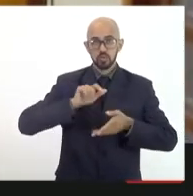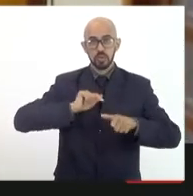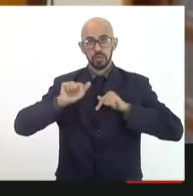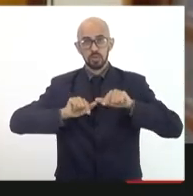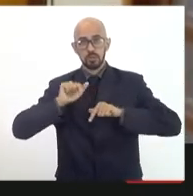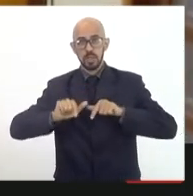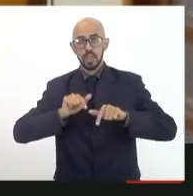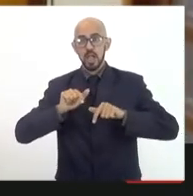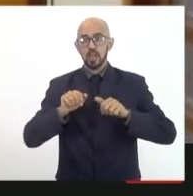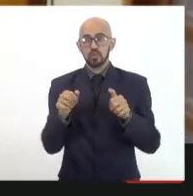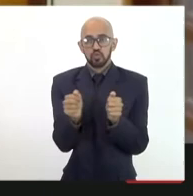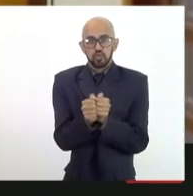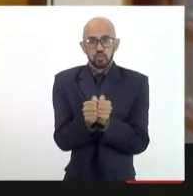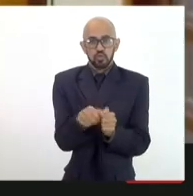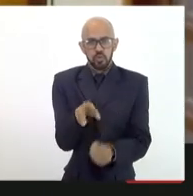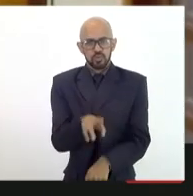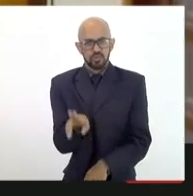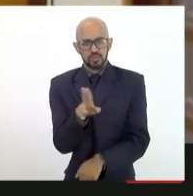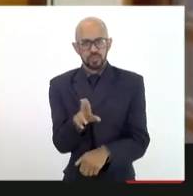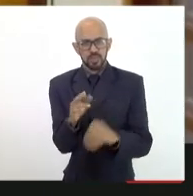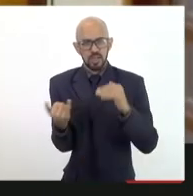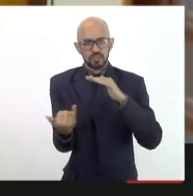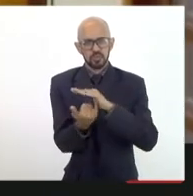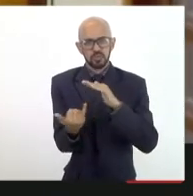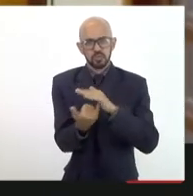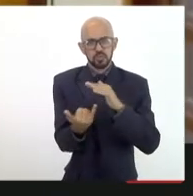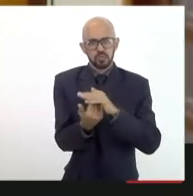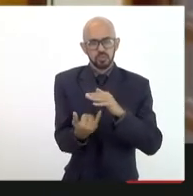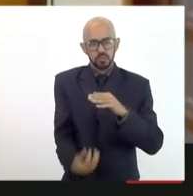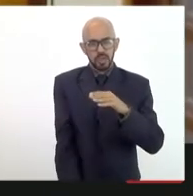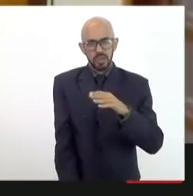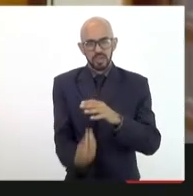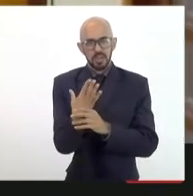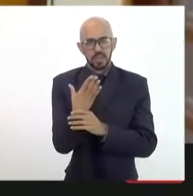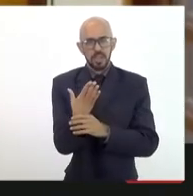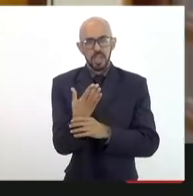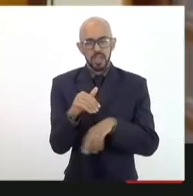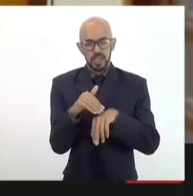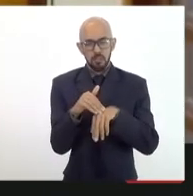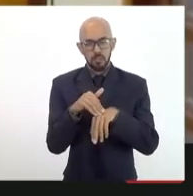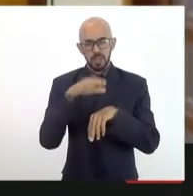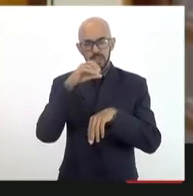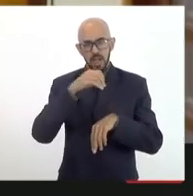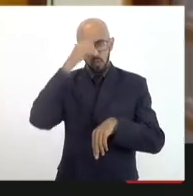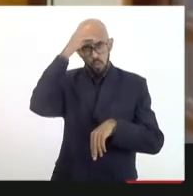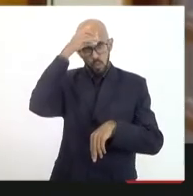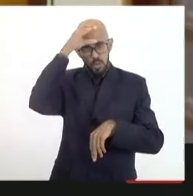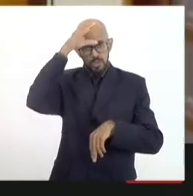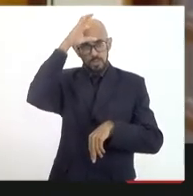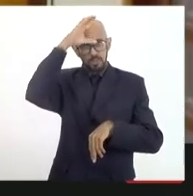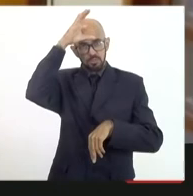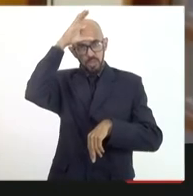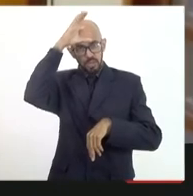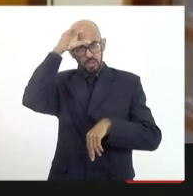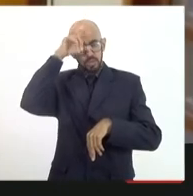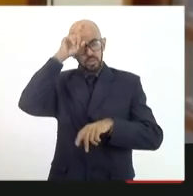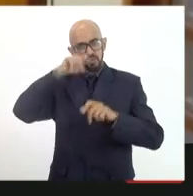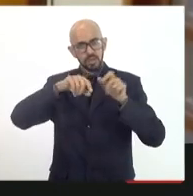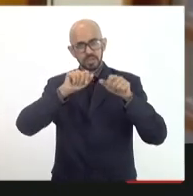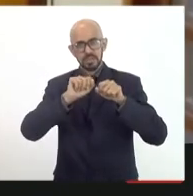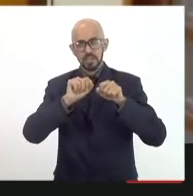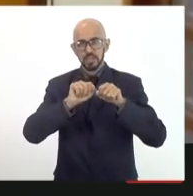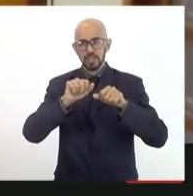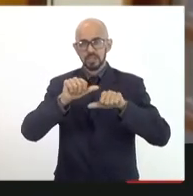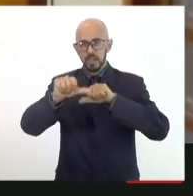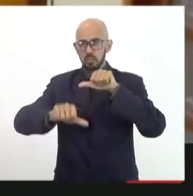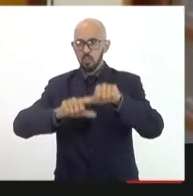com as universidades, institutos, para gerar, aumentar o conhecimento e fazer essa translação para